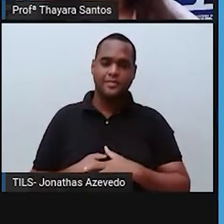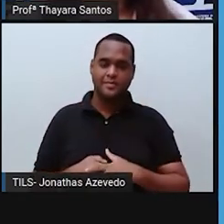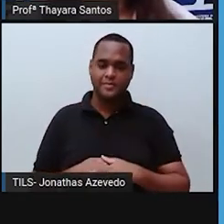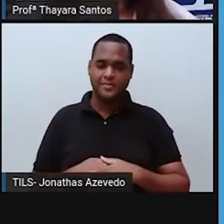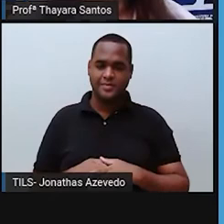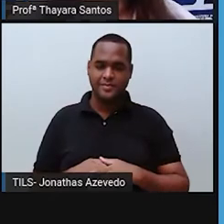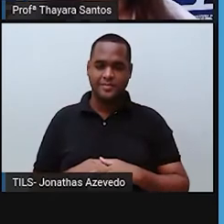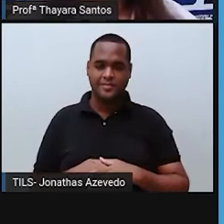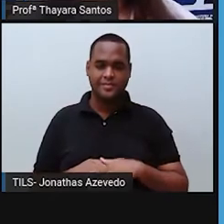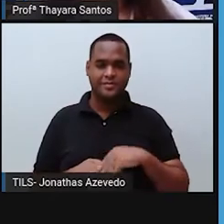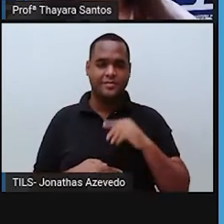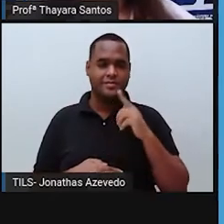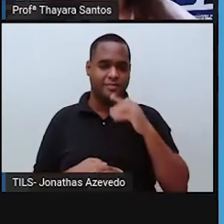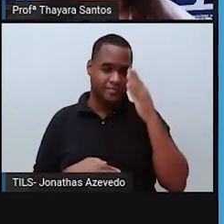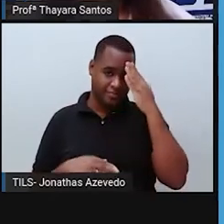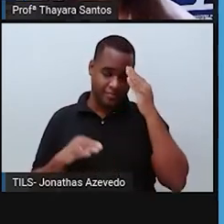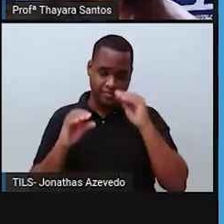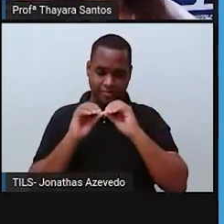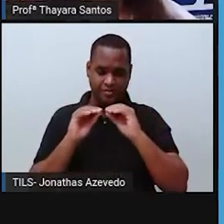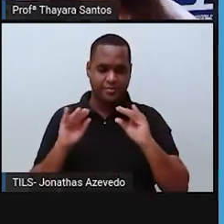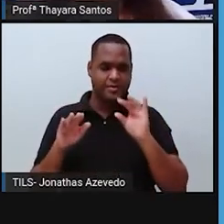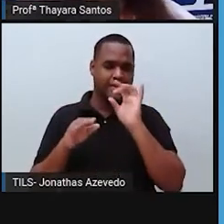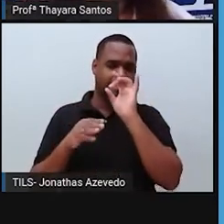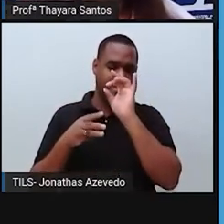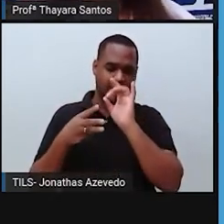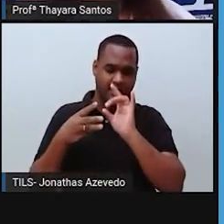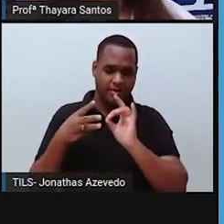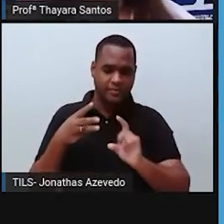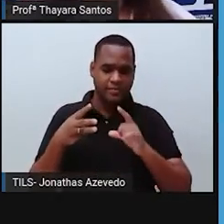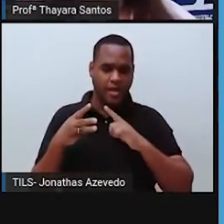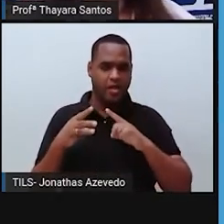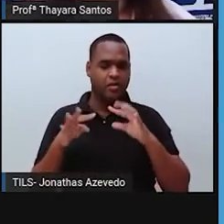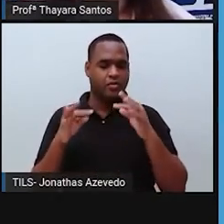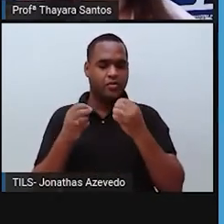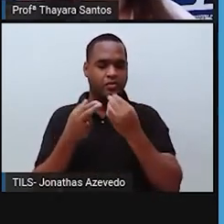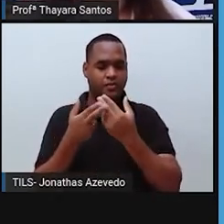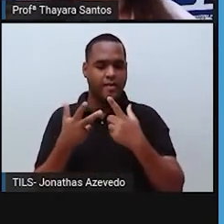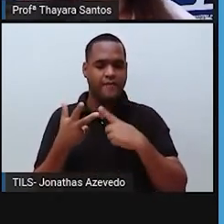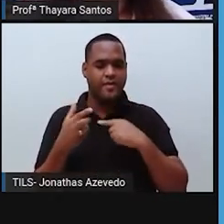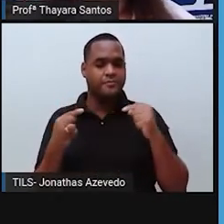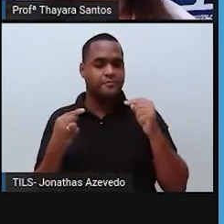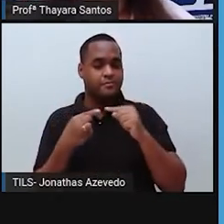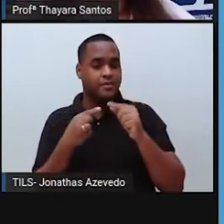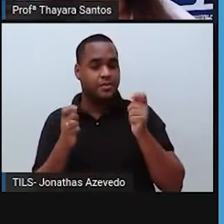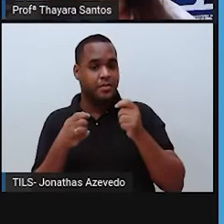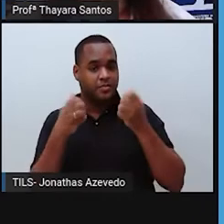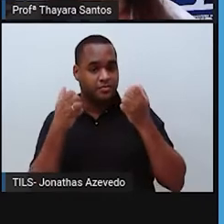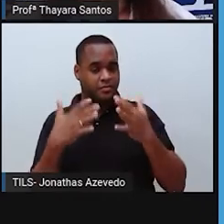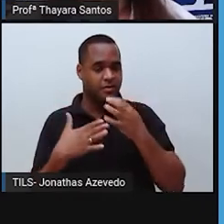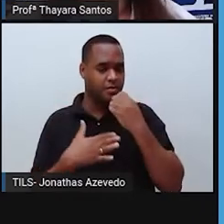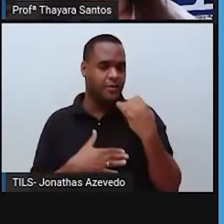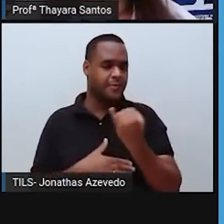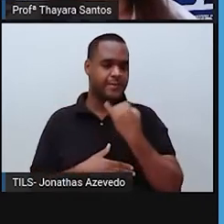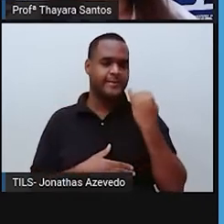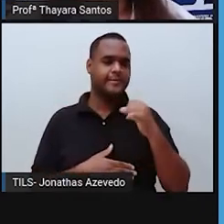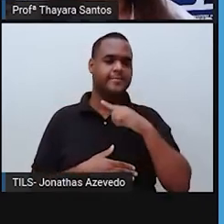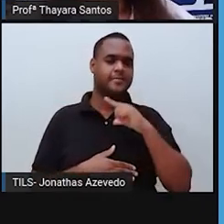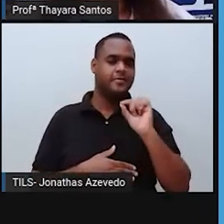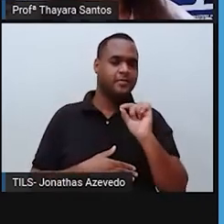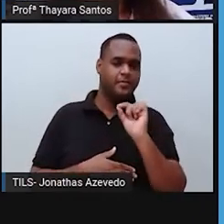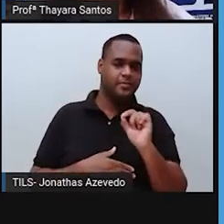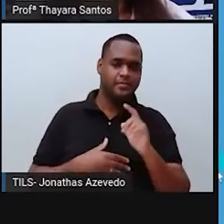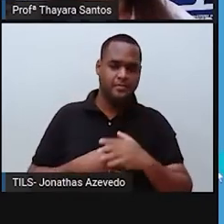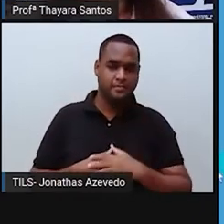Vamos entender agora o que é cada uma dessas camadas, Do que é que trata cada uma dessas camadas? Então, a